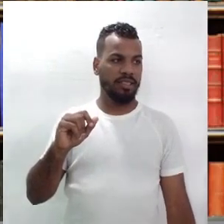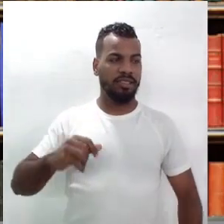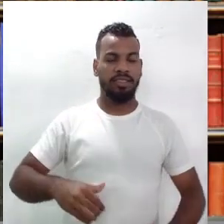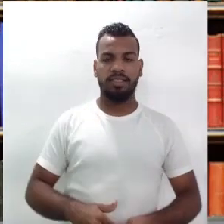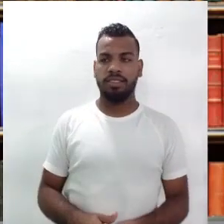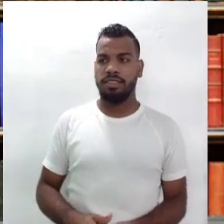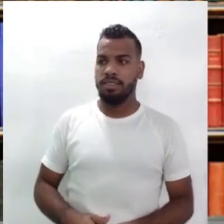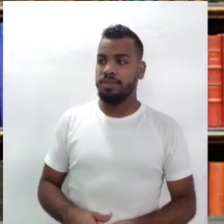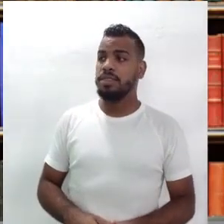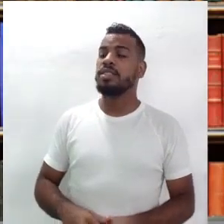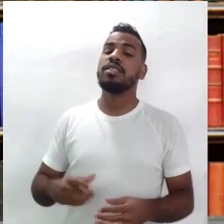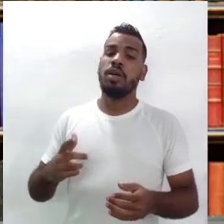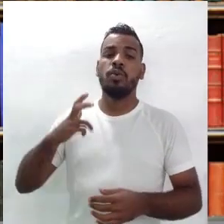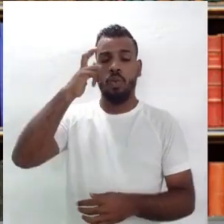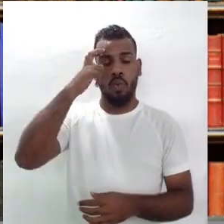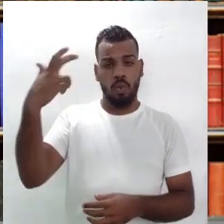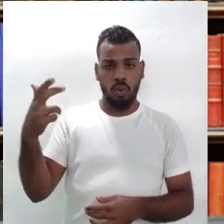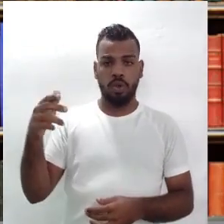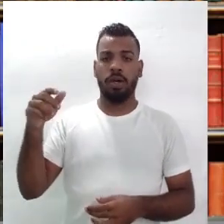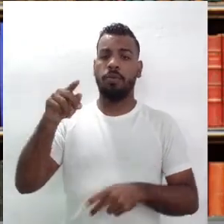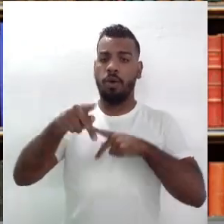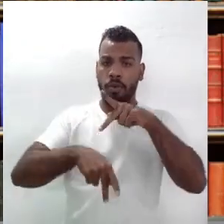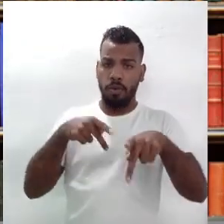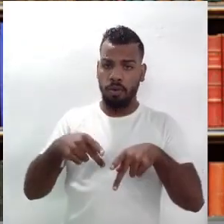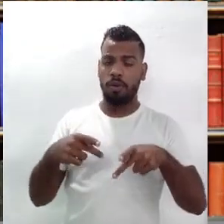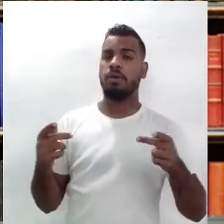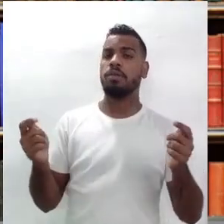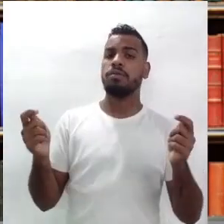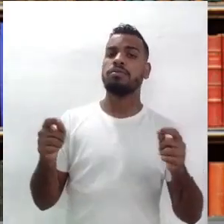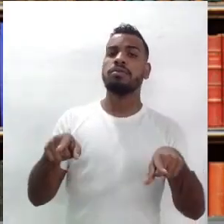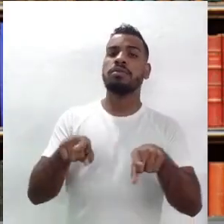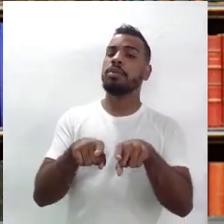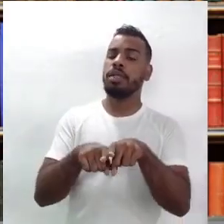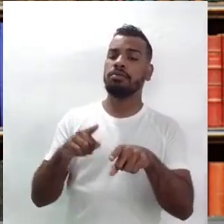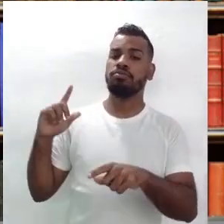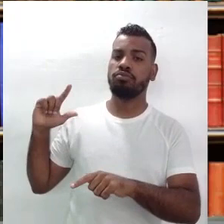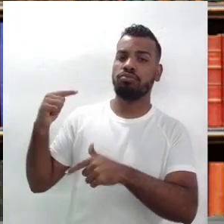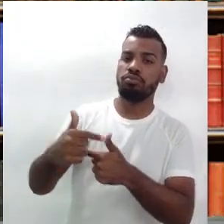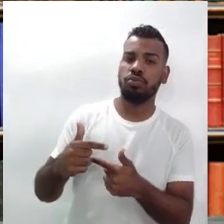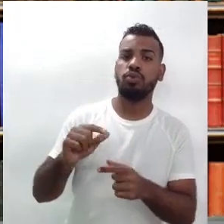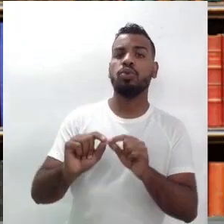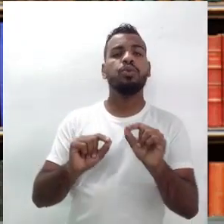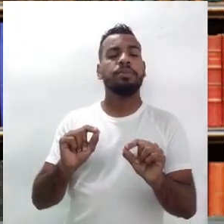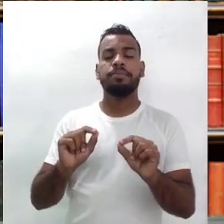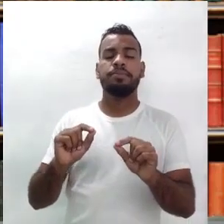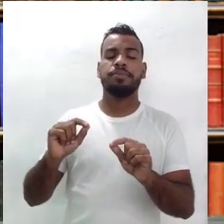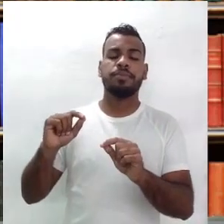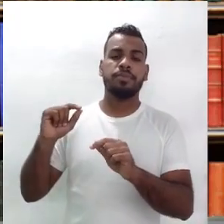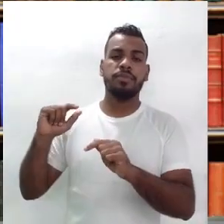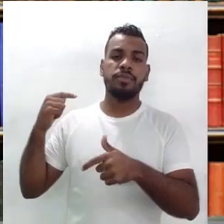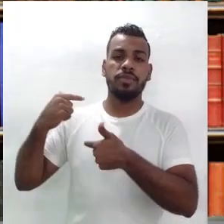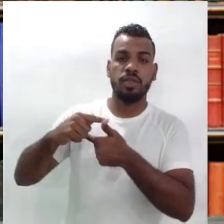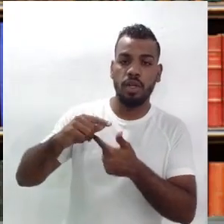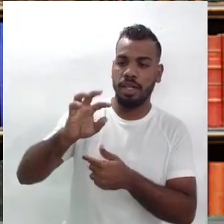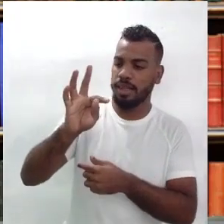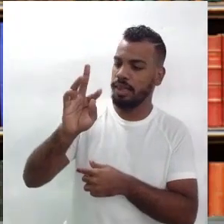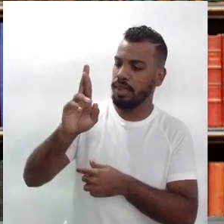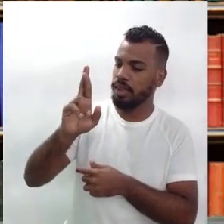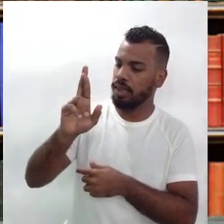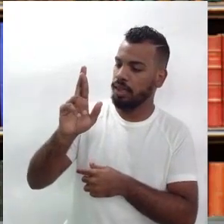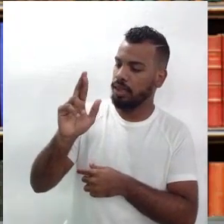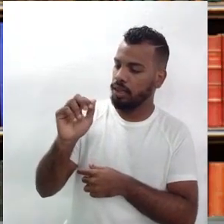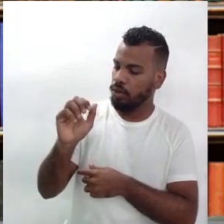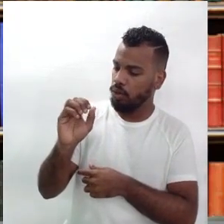tradicional popular, nós herdamos o trovadoresco medieval.